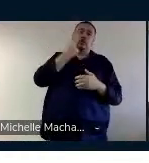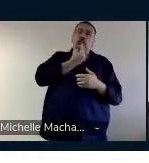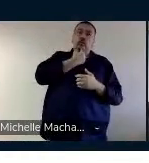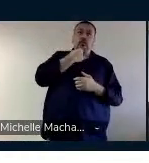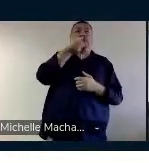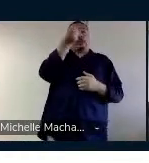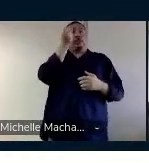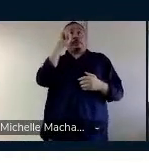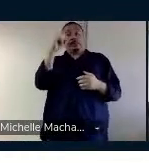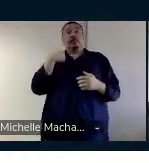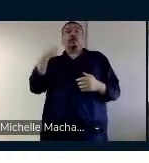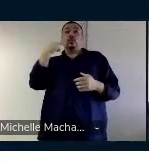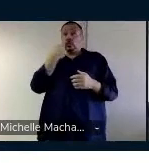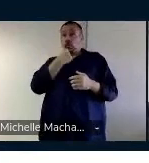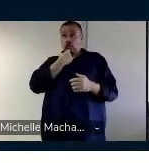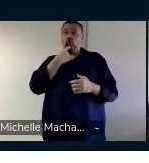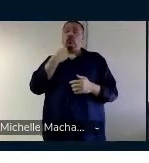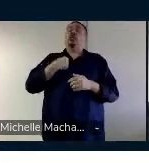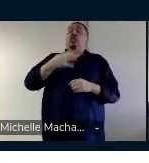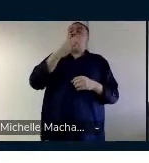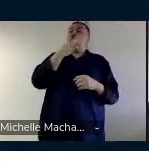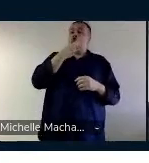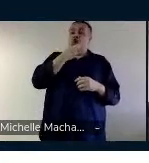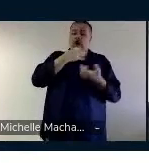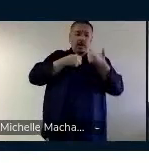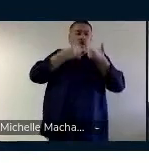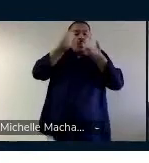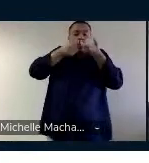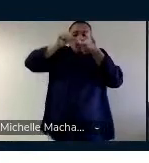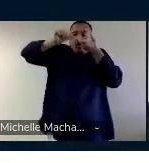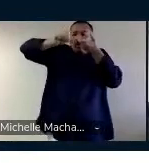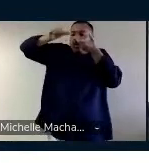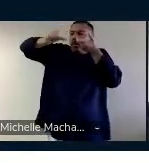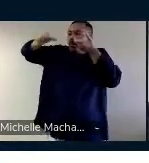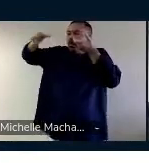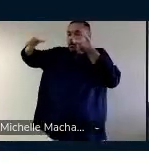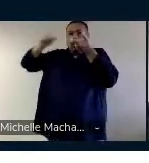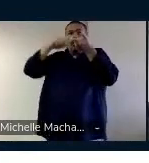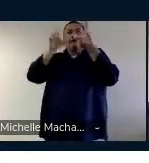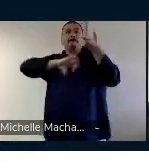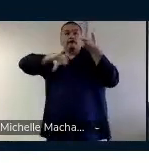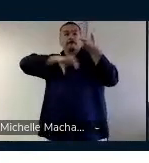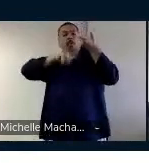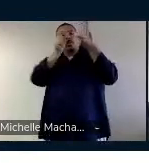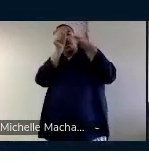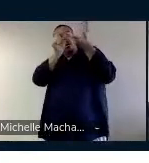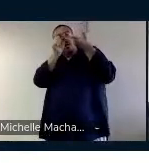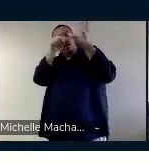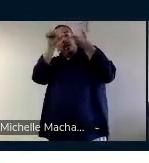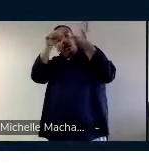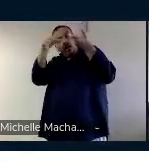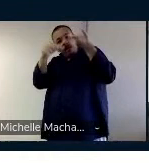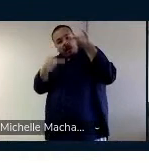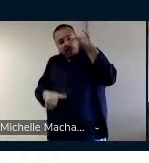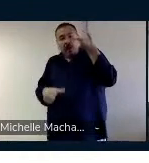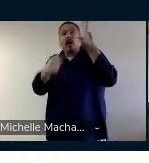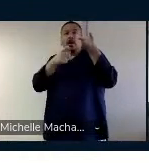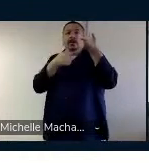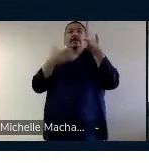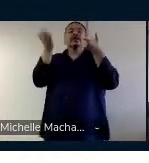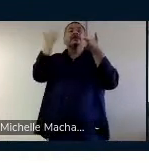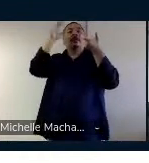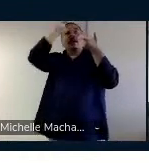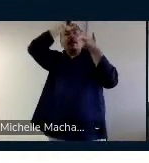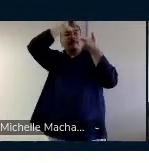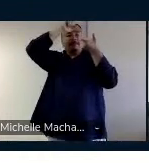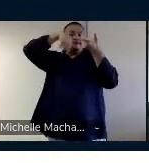os surdos dominam os processos de derivação da língua portuguesa, eles podem, consequentemente, aprender mais